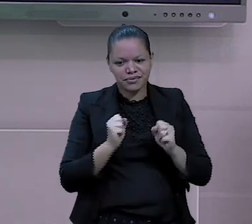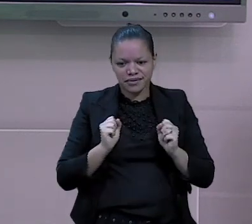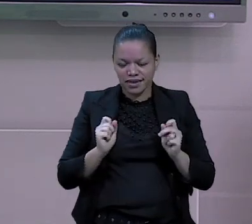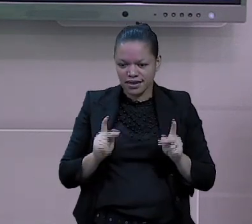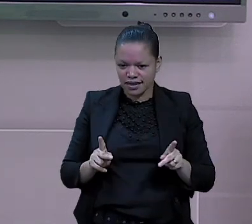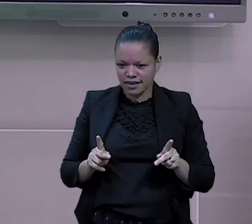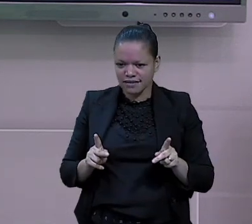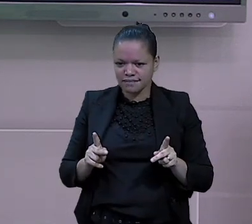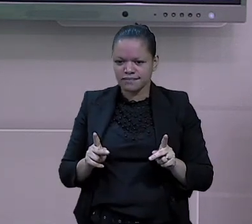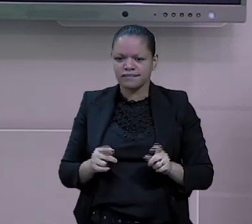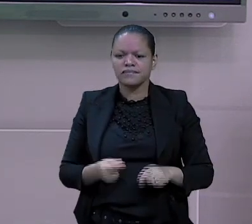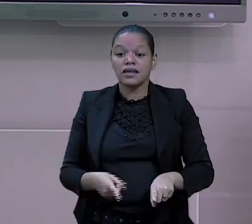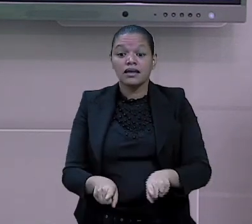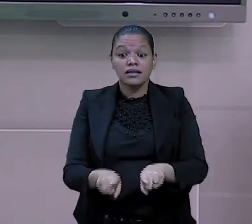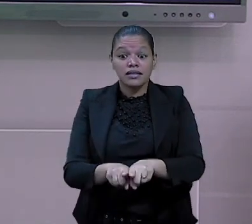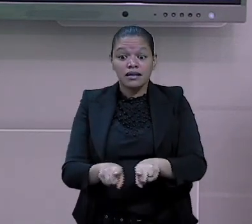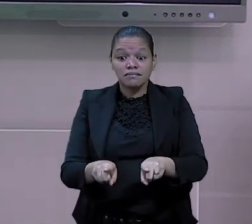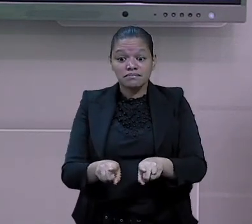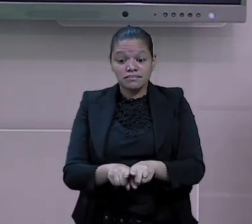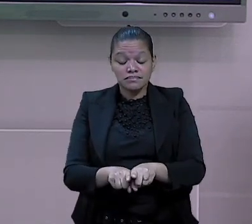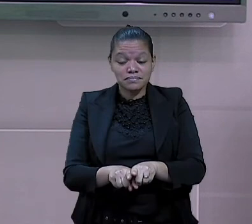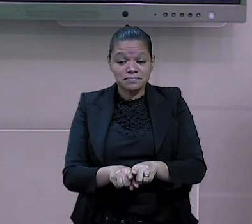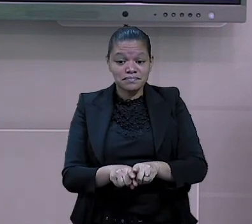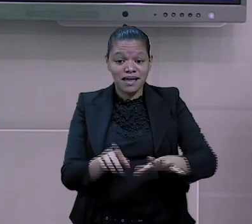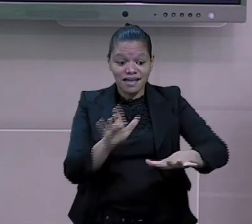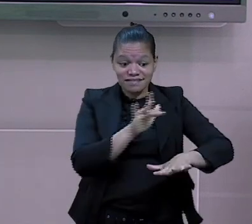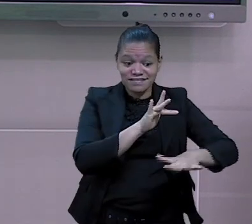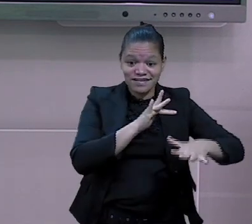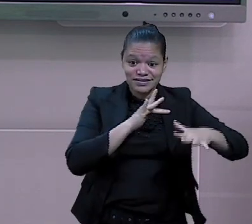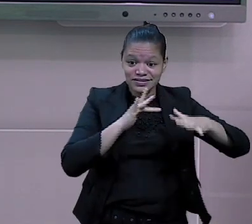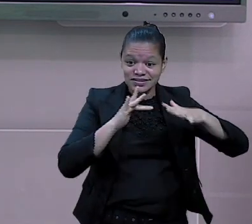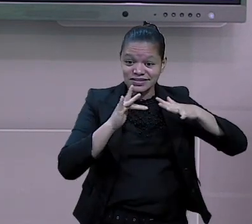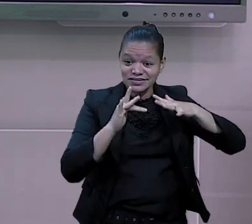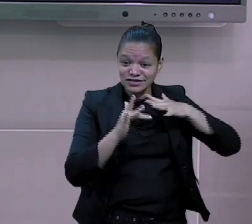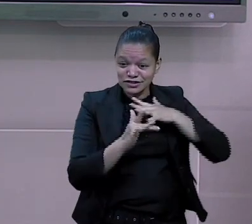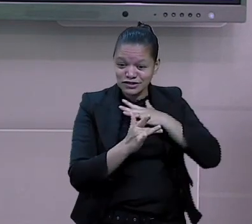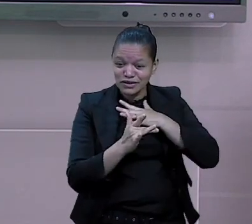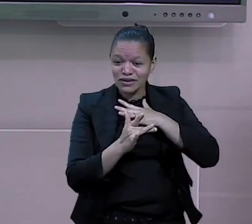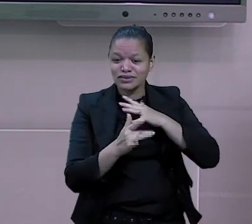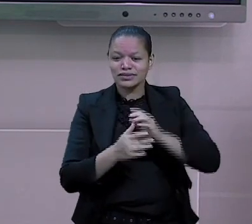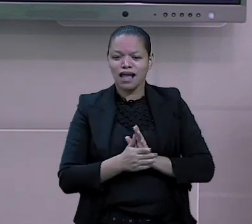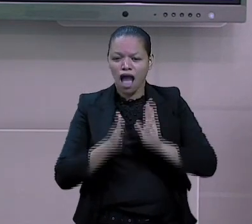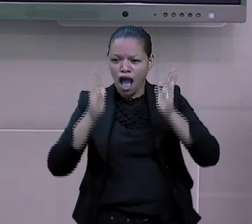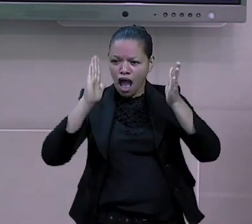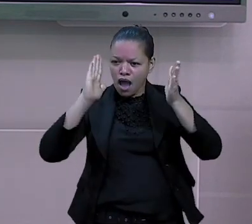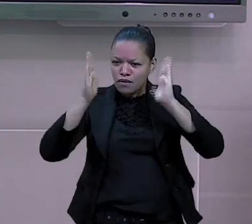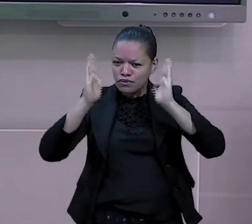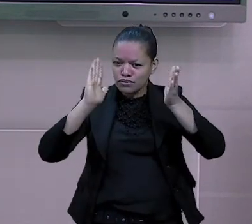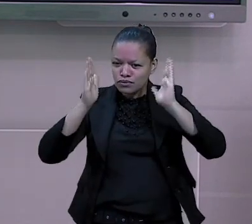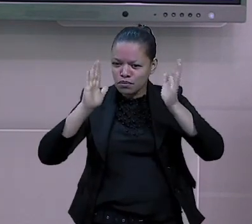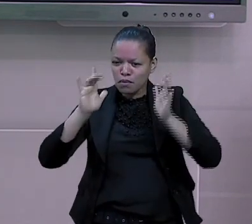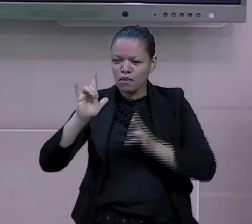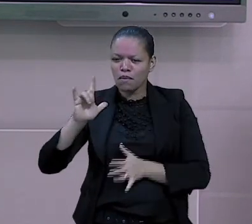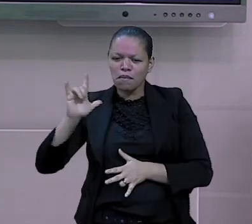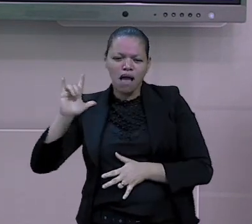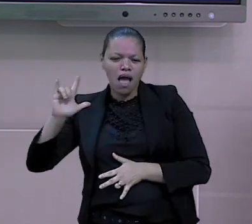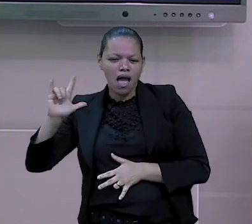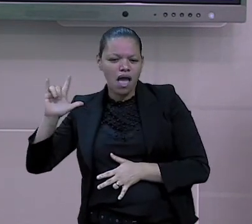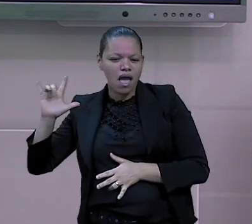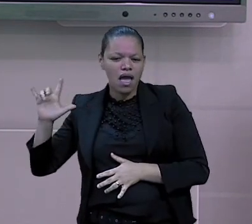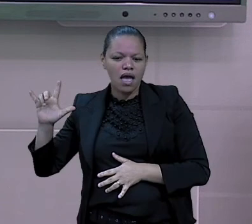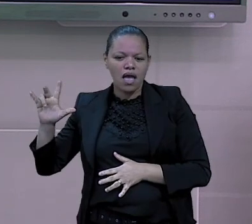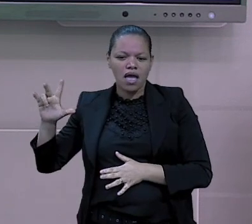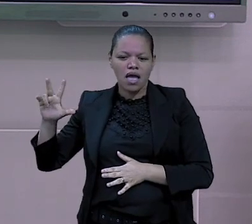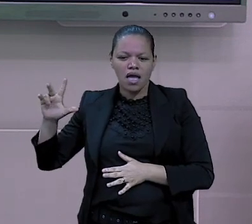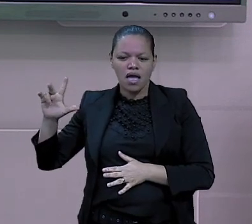e também visitar as nossas redes sociais, Facebook, Instagram, mas também tem uma outra